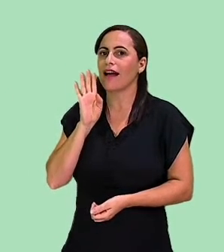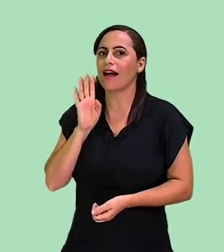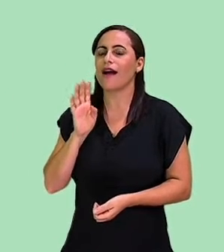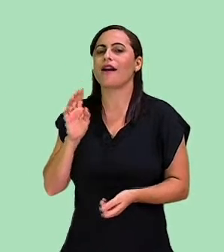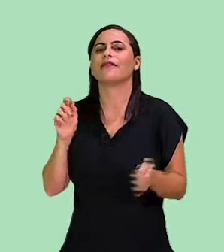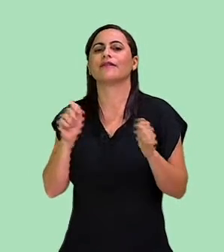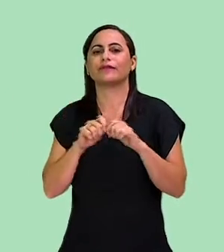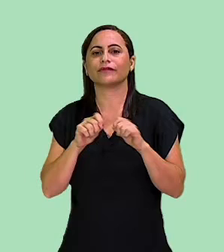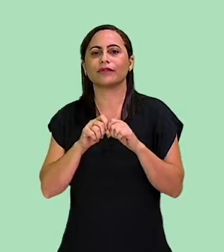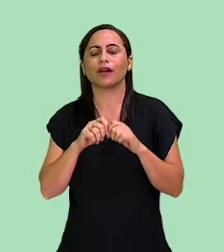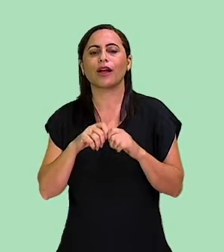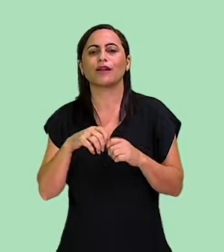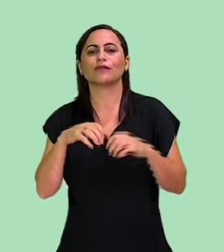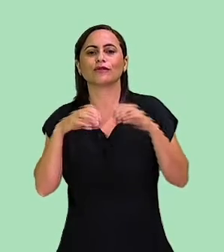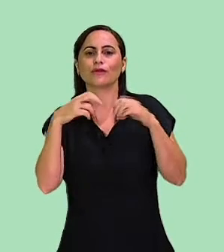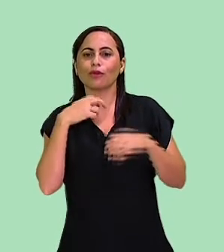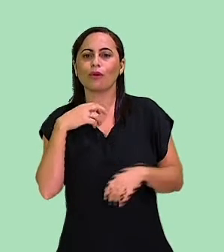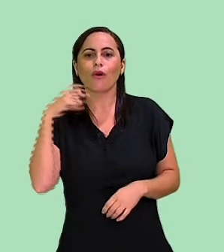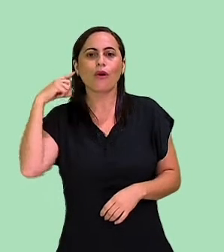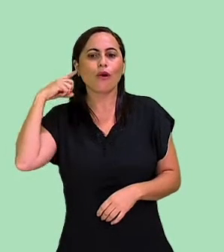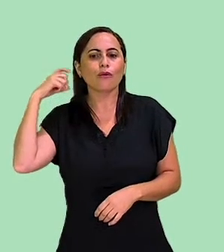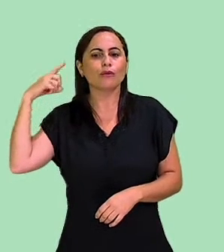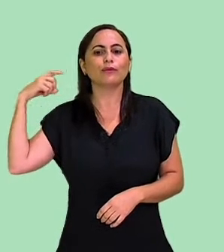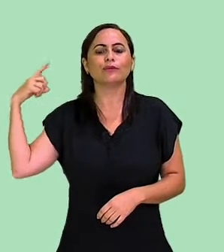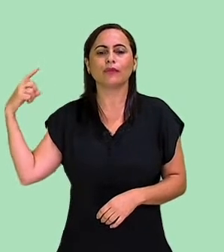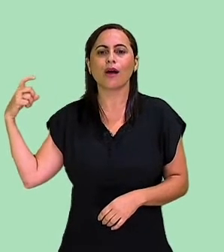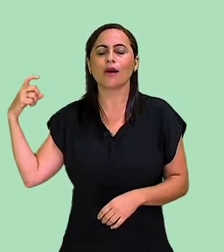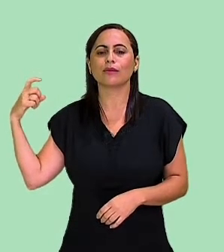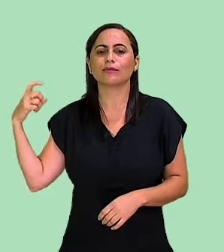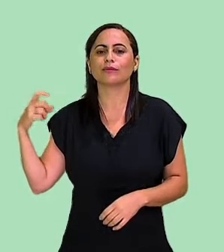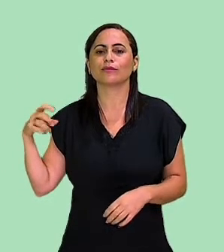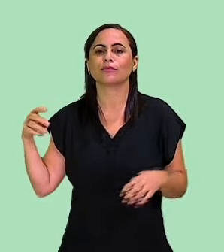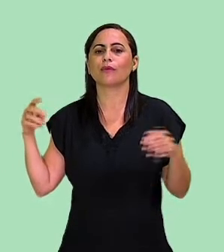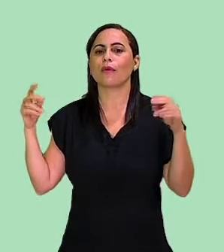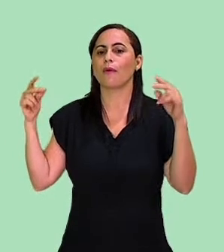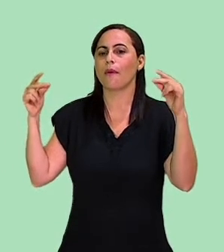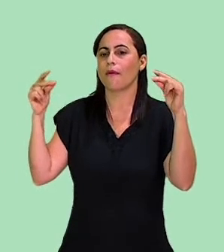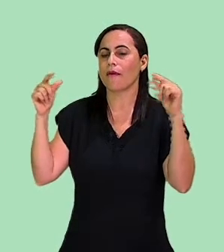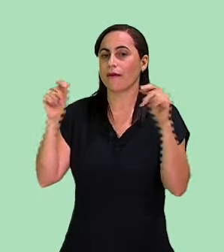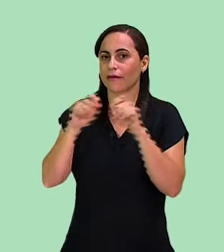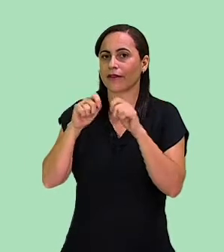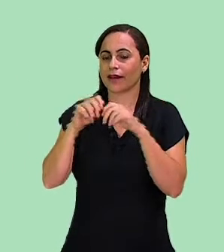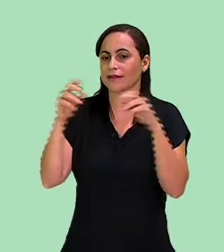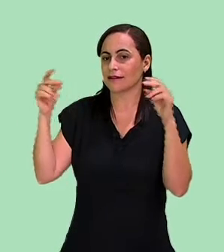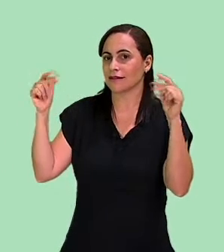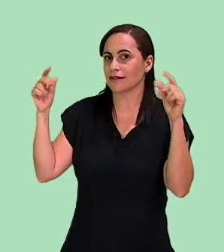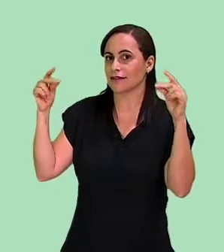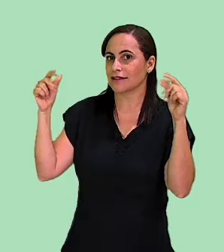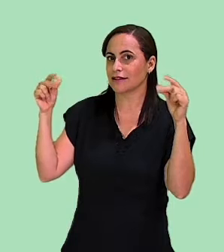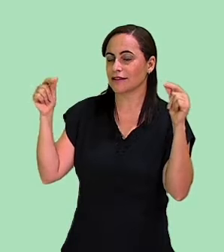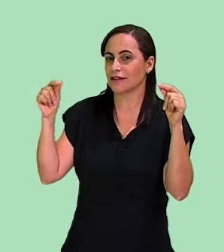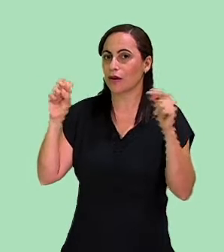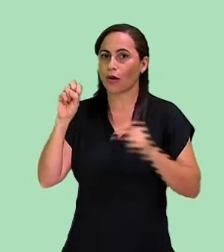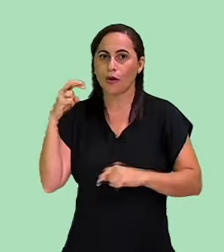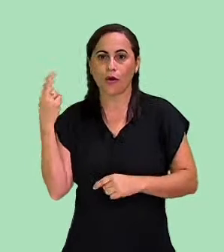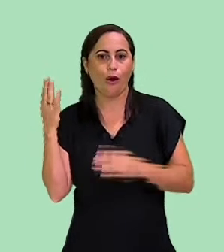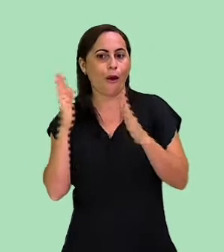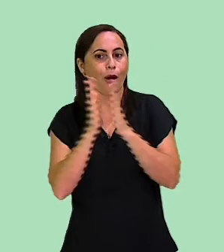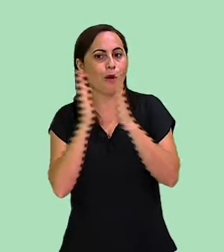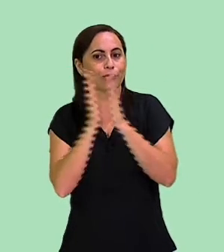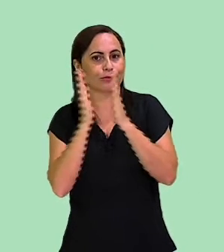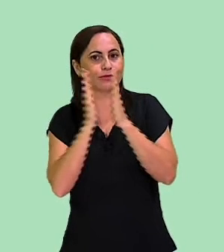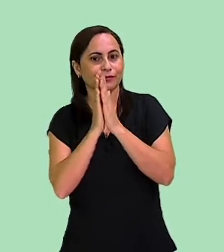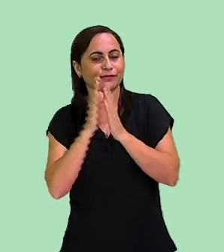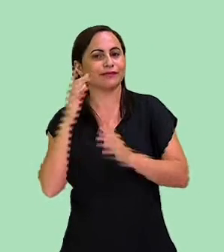produzir sons, batendo palmas ou estalando os dedos.